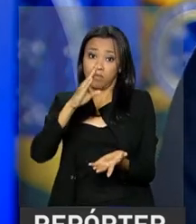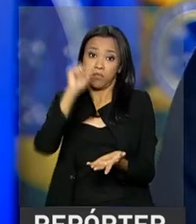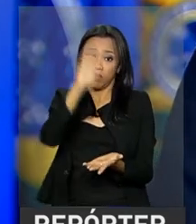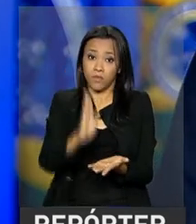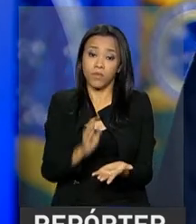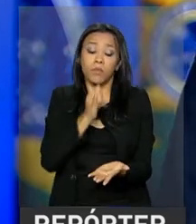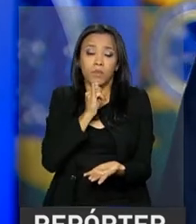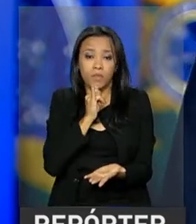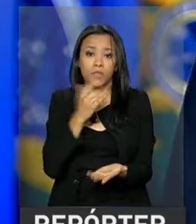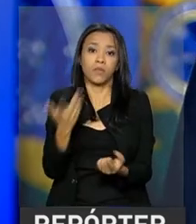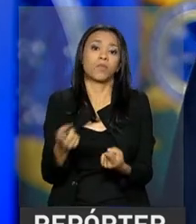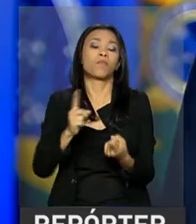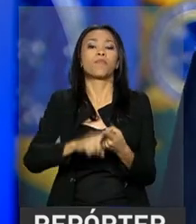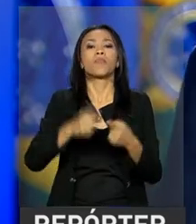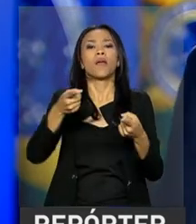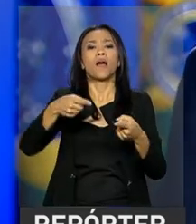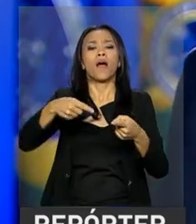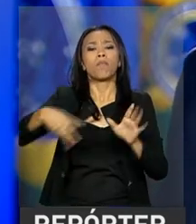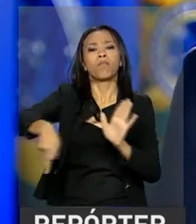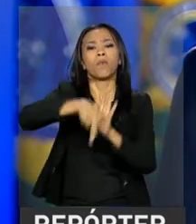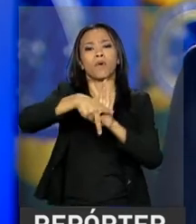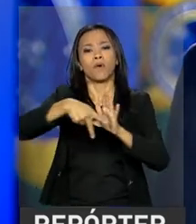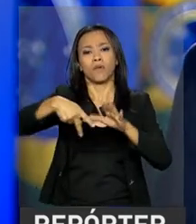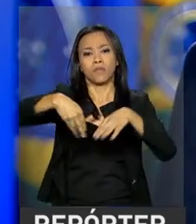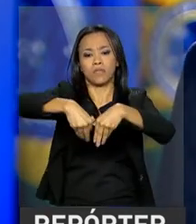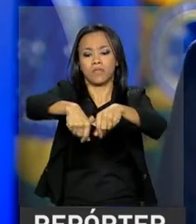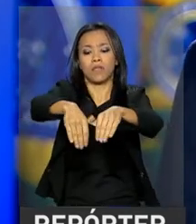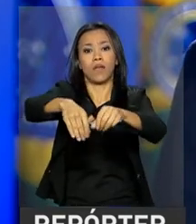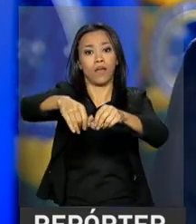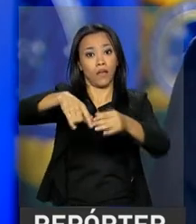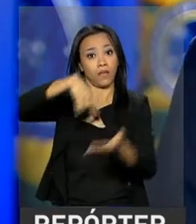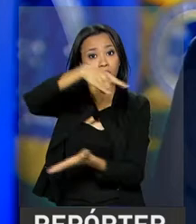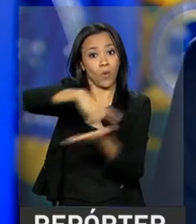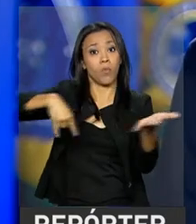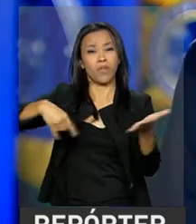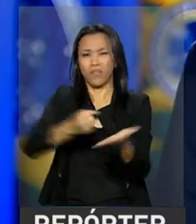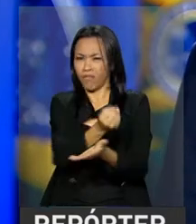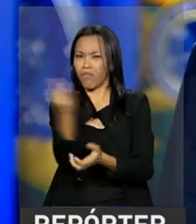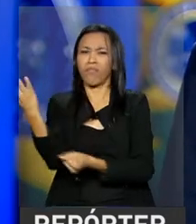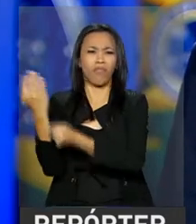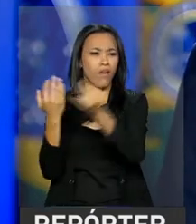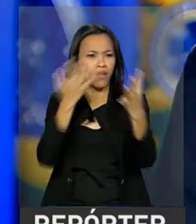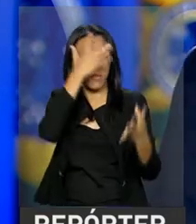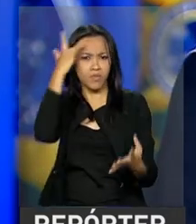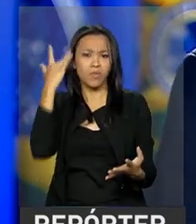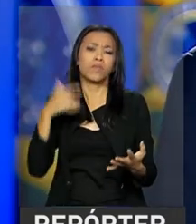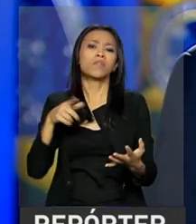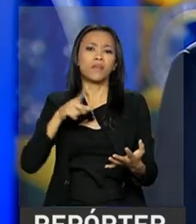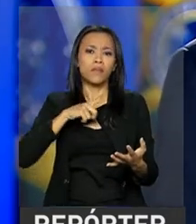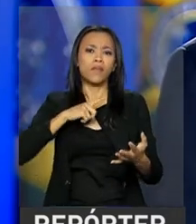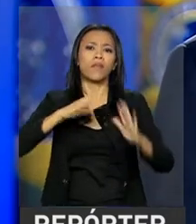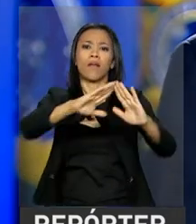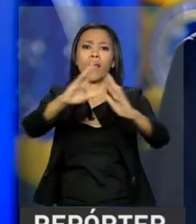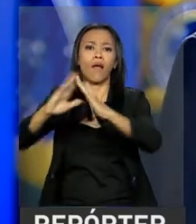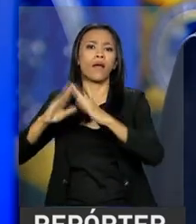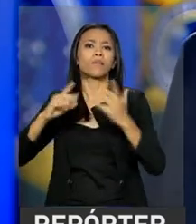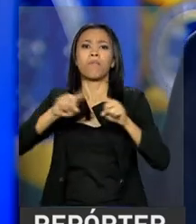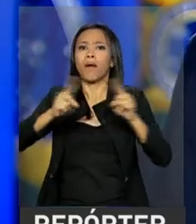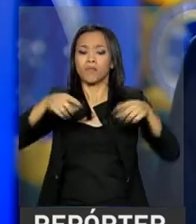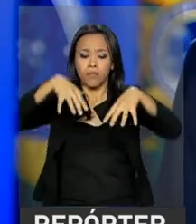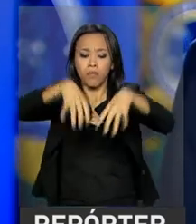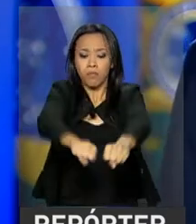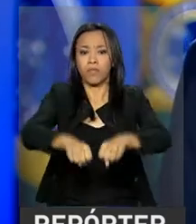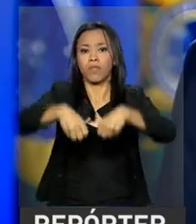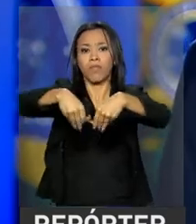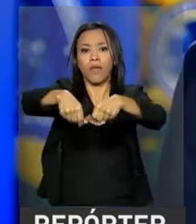regularização fundiária. Há milhões de brasileiros que vivem sem a posse legal de sua casa ou de seu pequeno